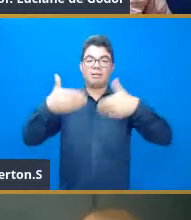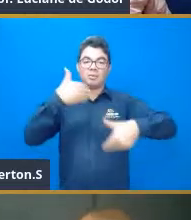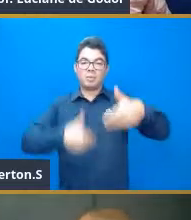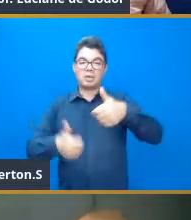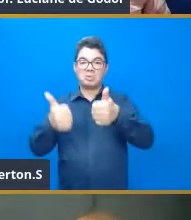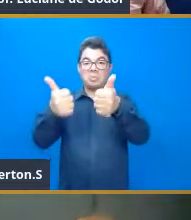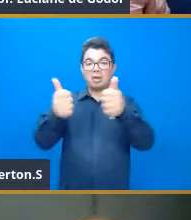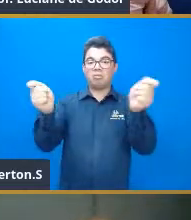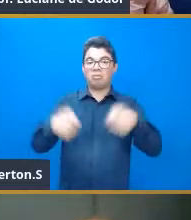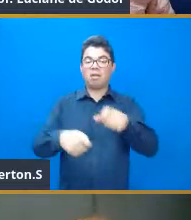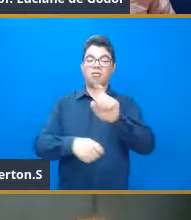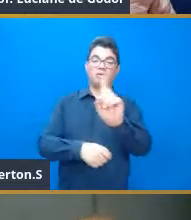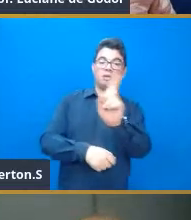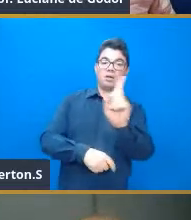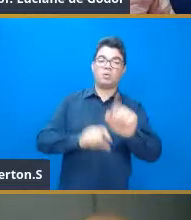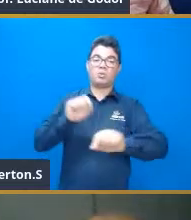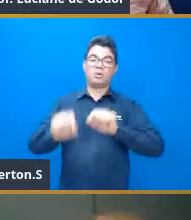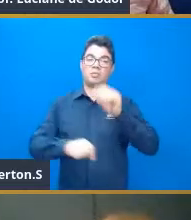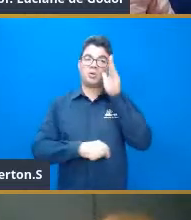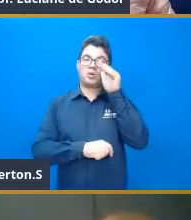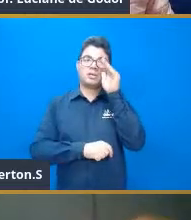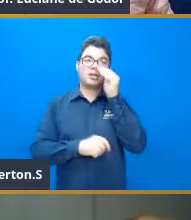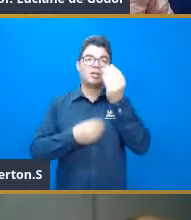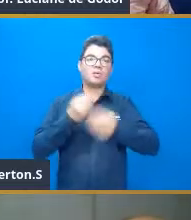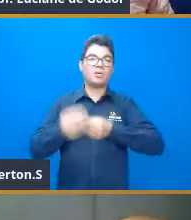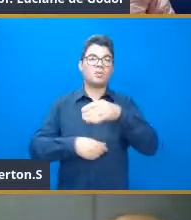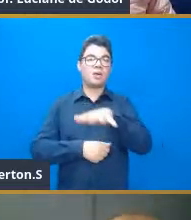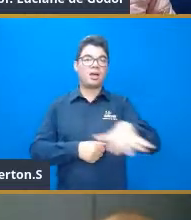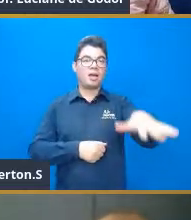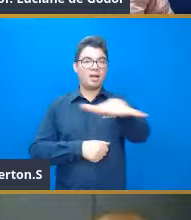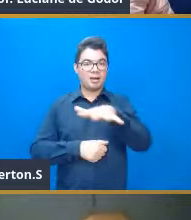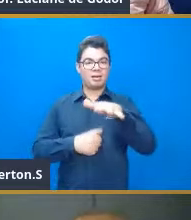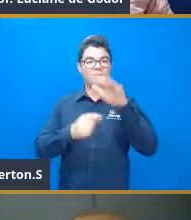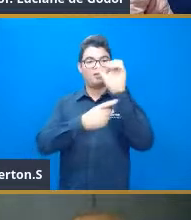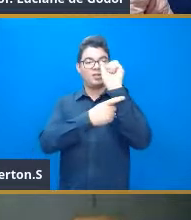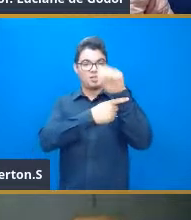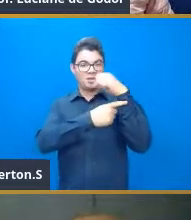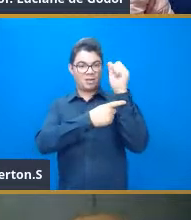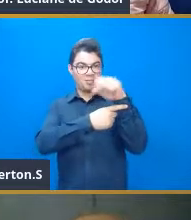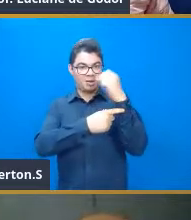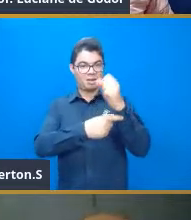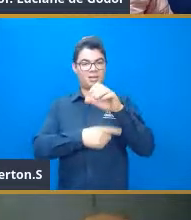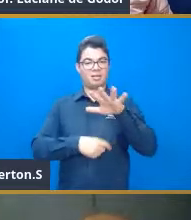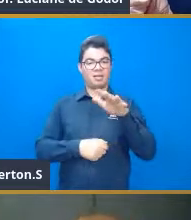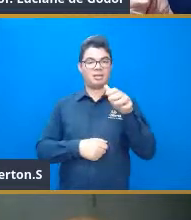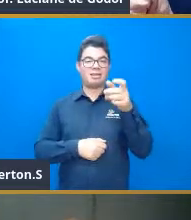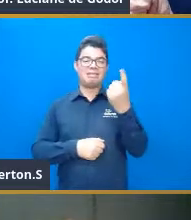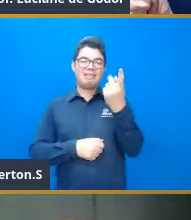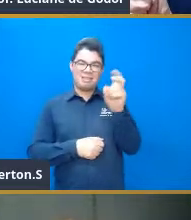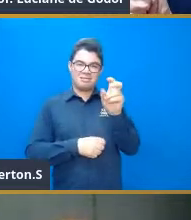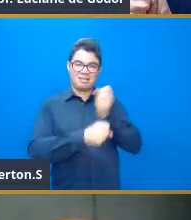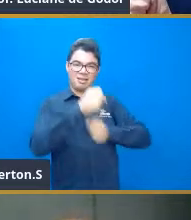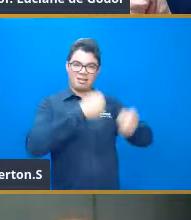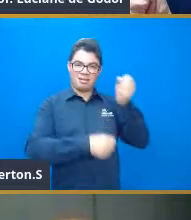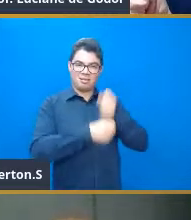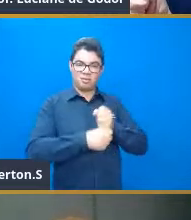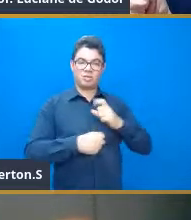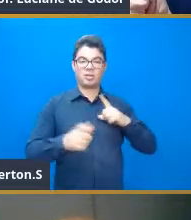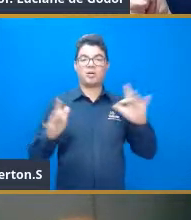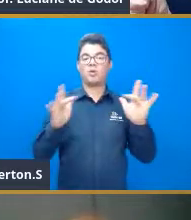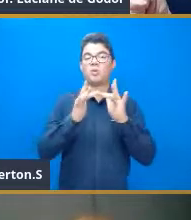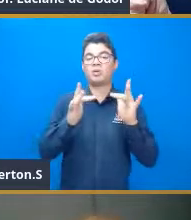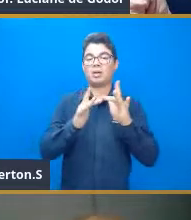não. E só como curiosidade, né? Na área de fisioterapia, que são de uns 15 anos atrás, mais ou menos, eu tinha contato com uma